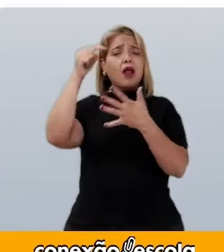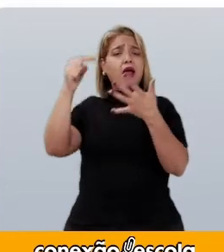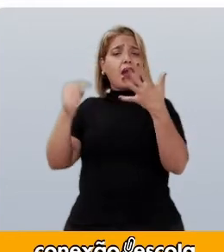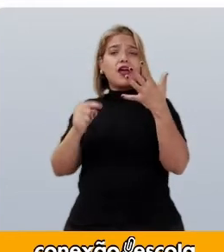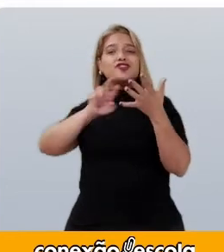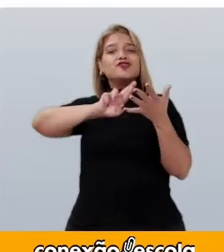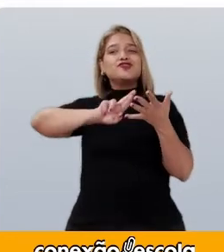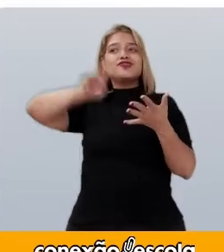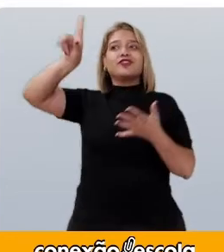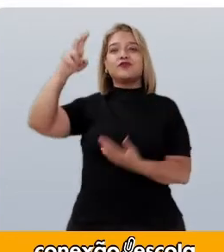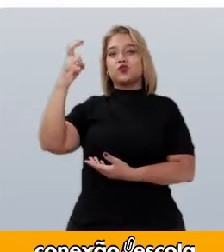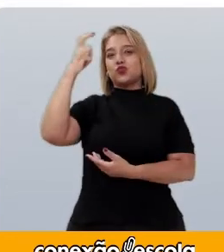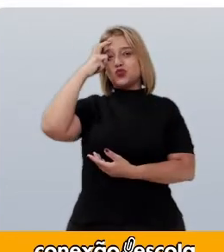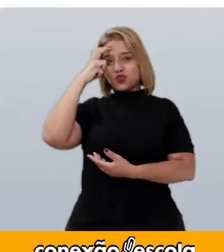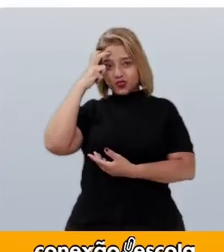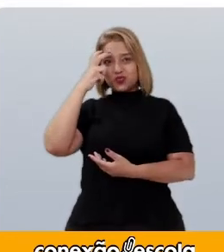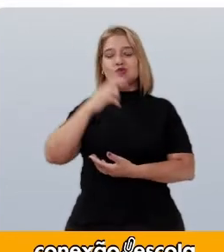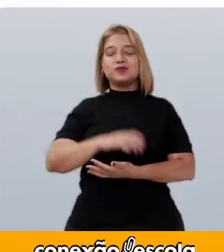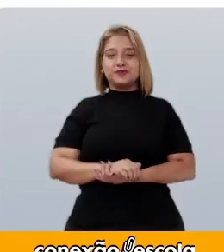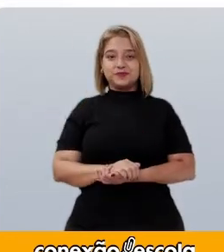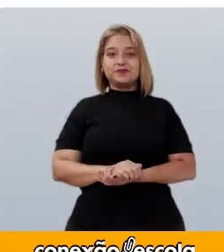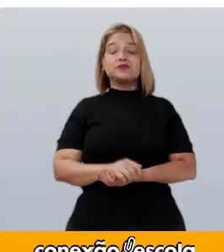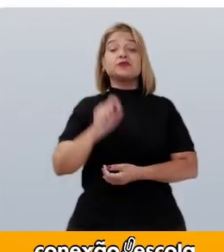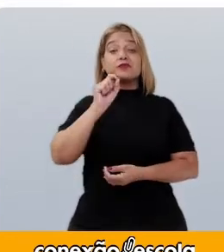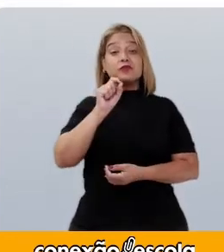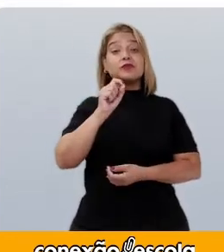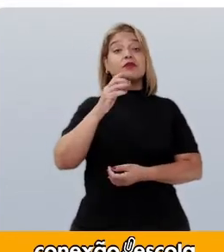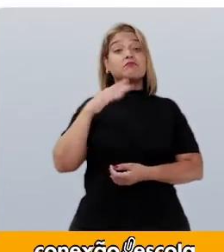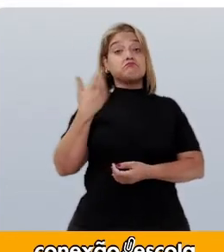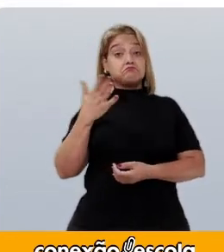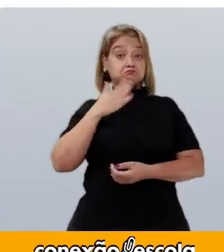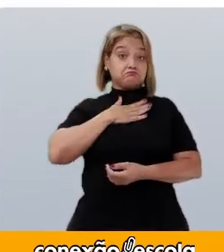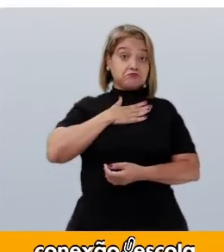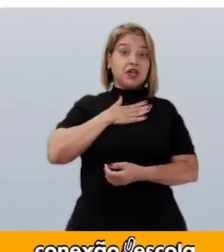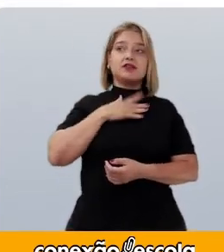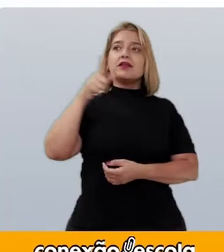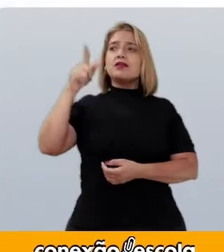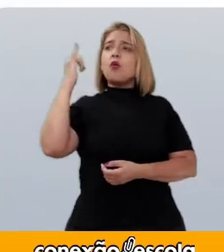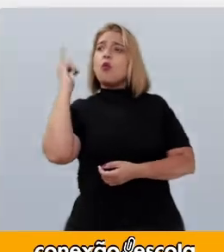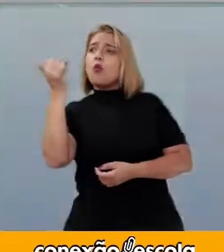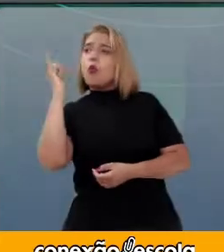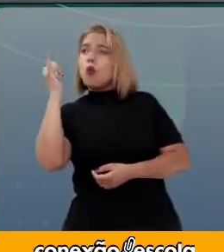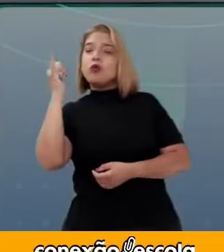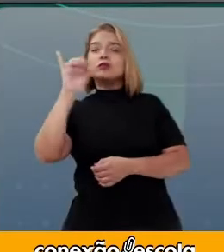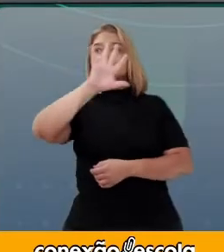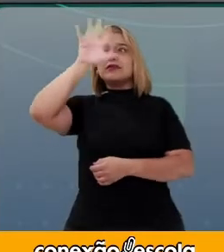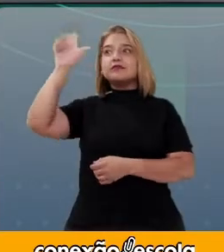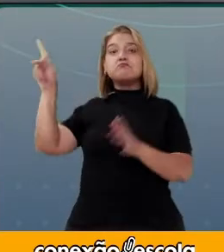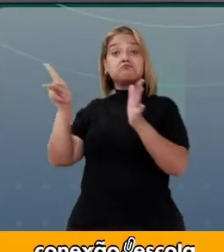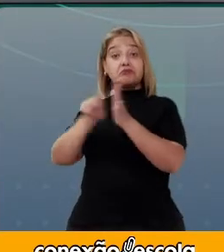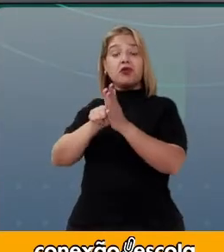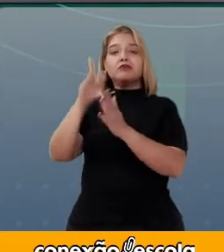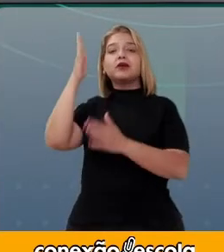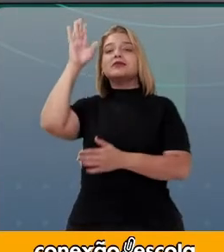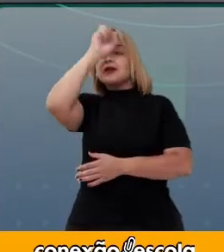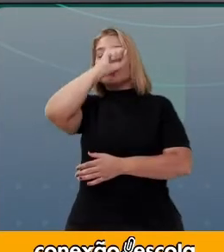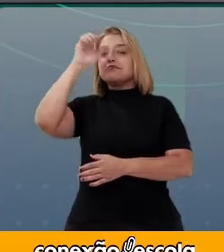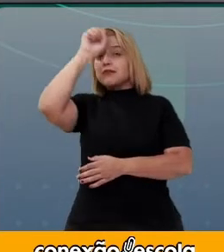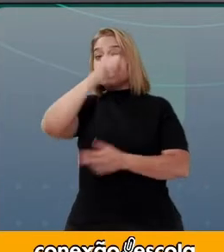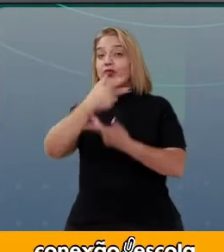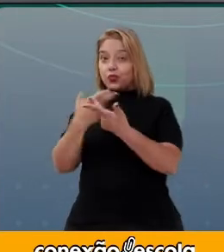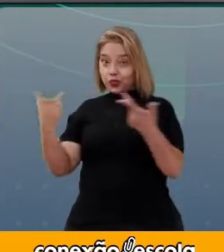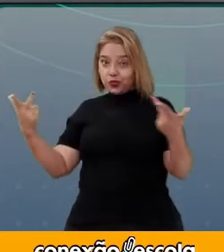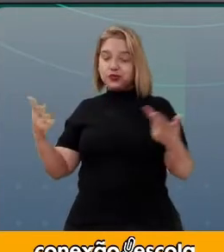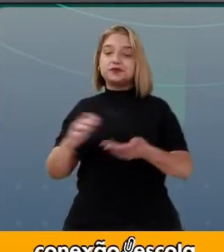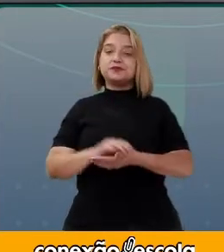Do mundo A partir do conhecimento Das narrativas africanas E olha